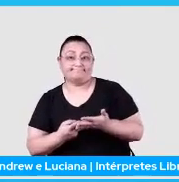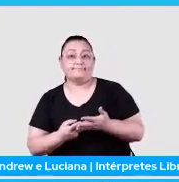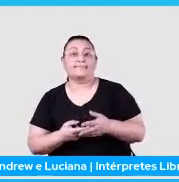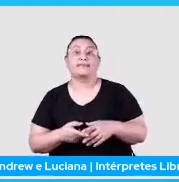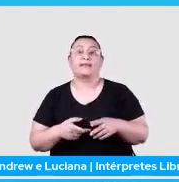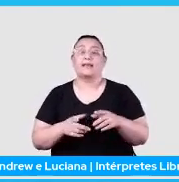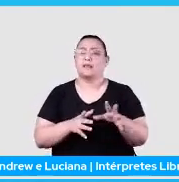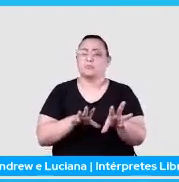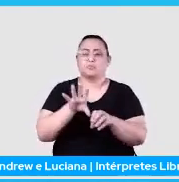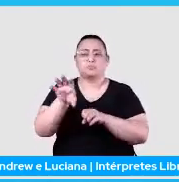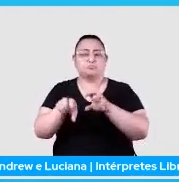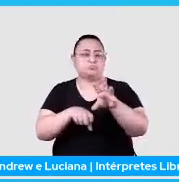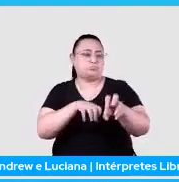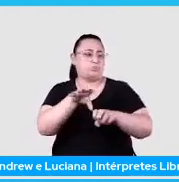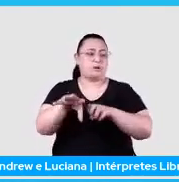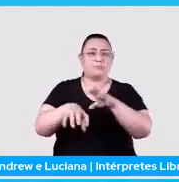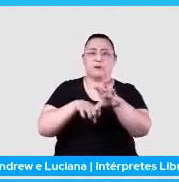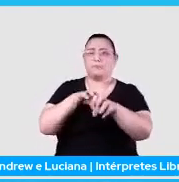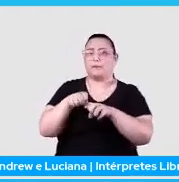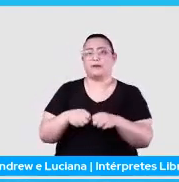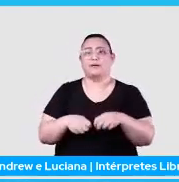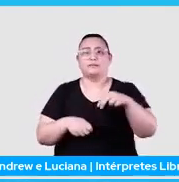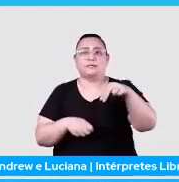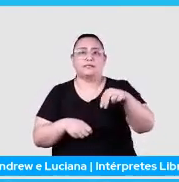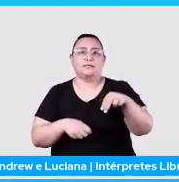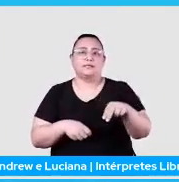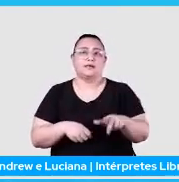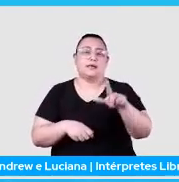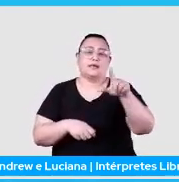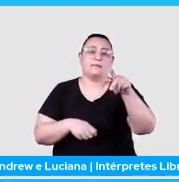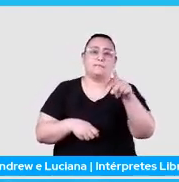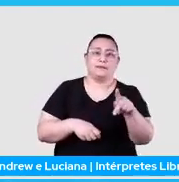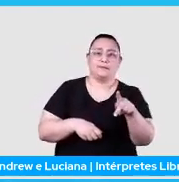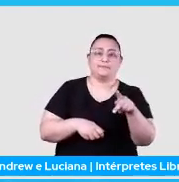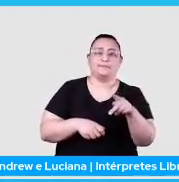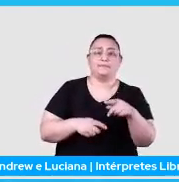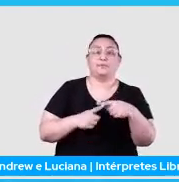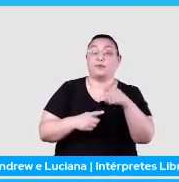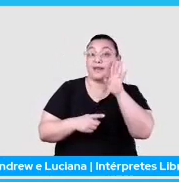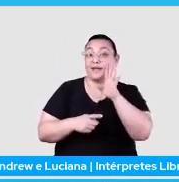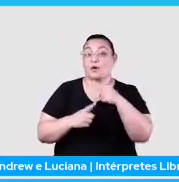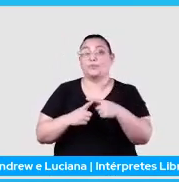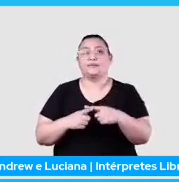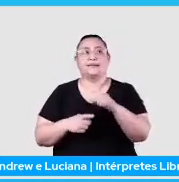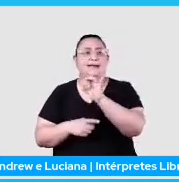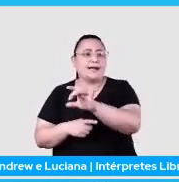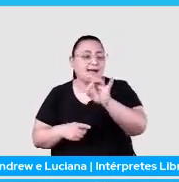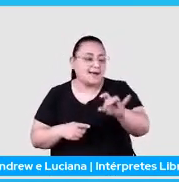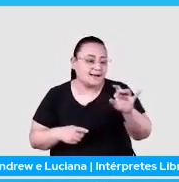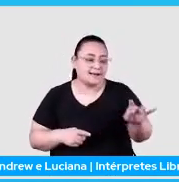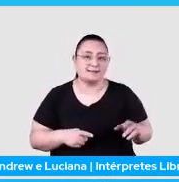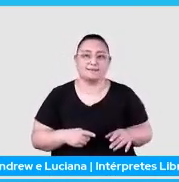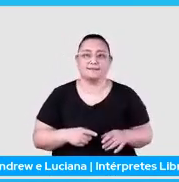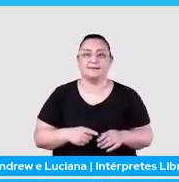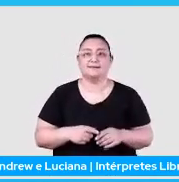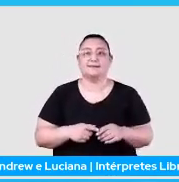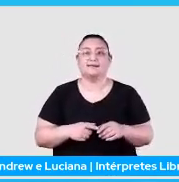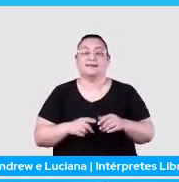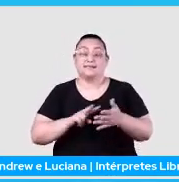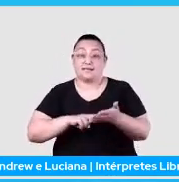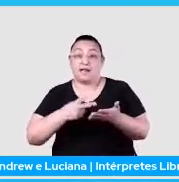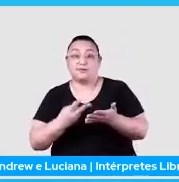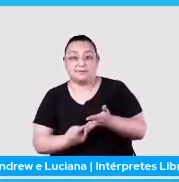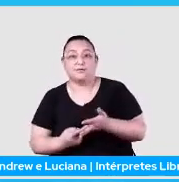puxa outros tasks de NLP. Na verdade, o que é legal da área é porque cada task dessa, meio que ela tem